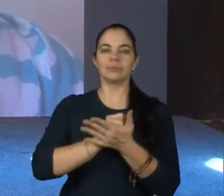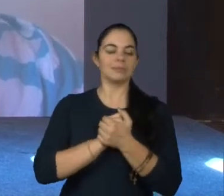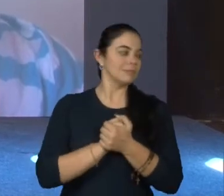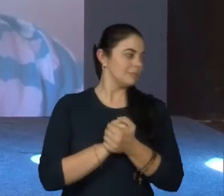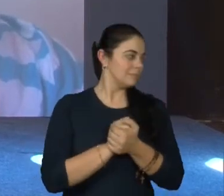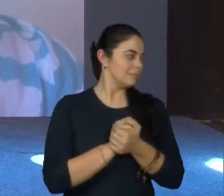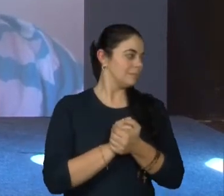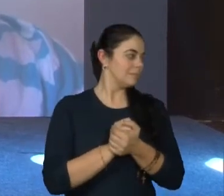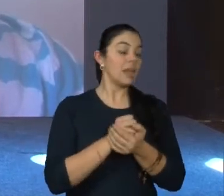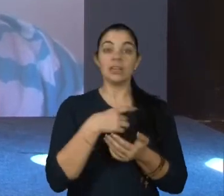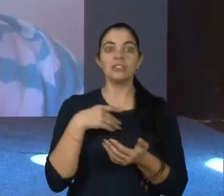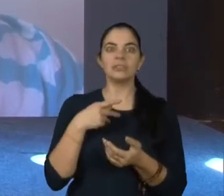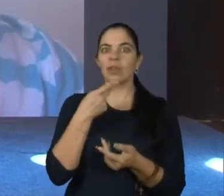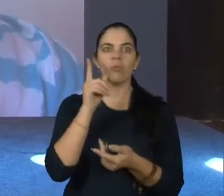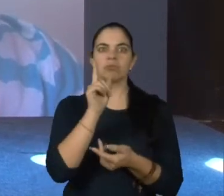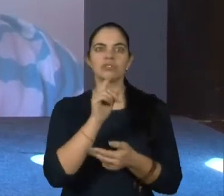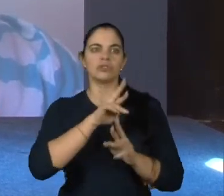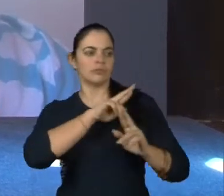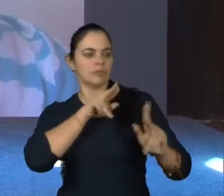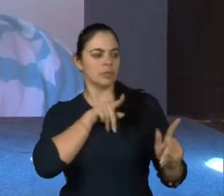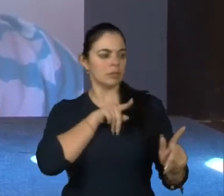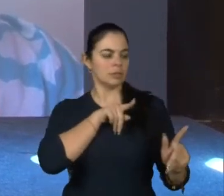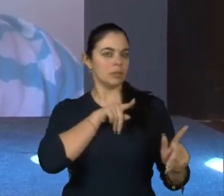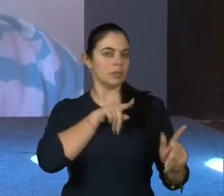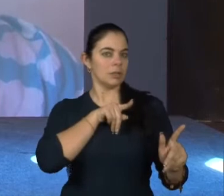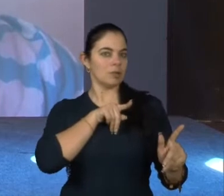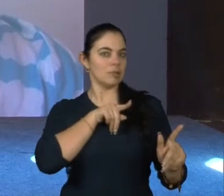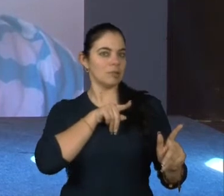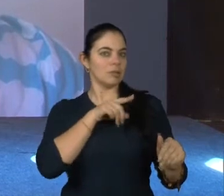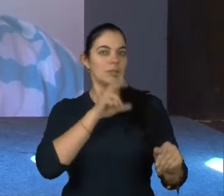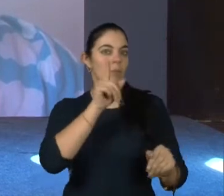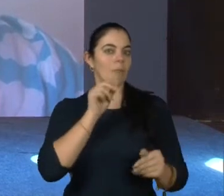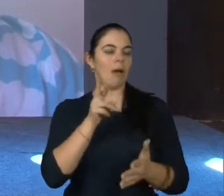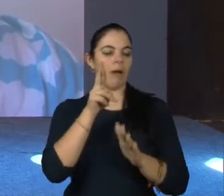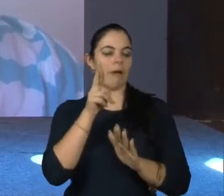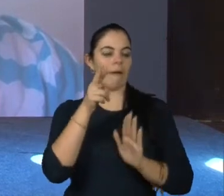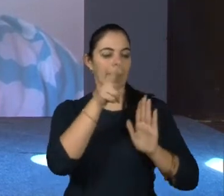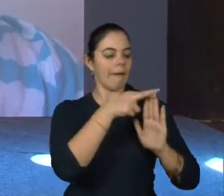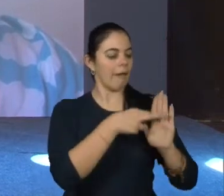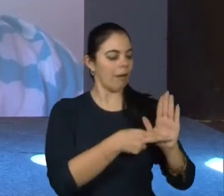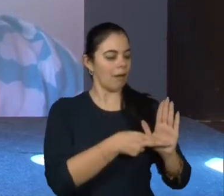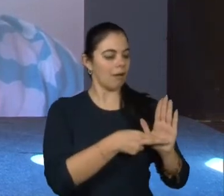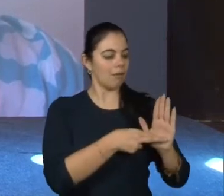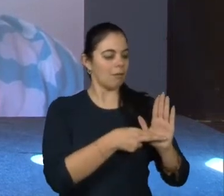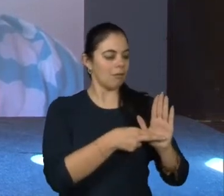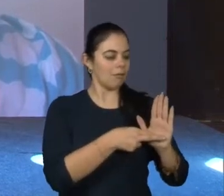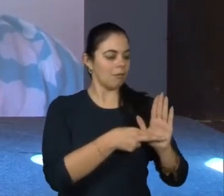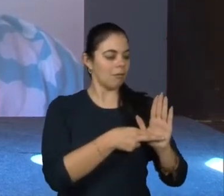E, pelo contrário, não ser uma coisa que seja uma regra, que seja uma